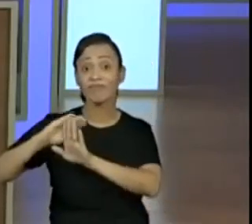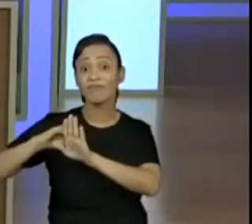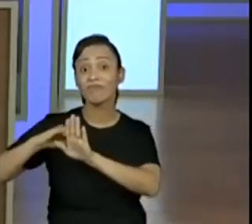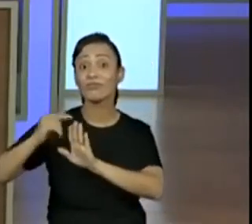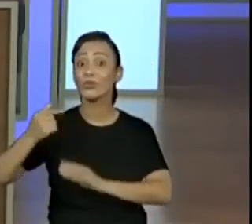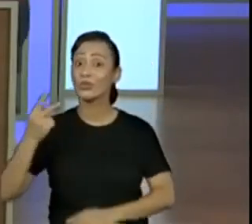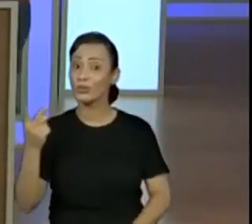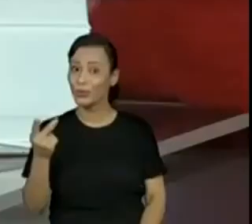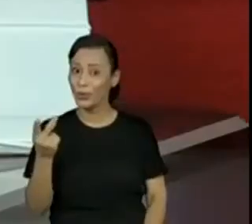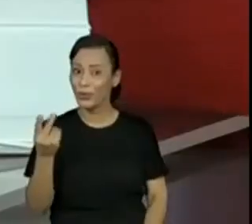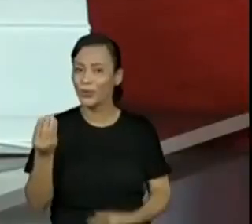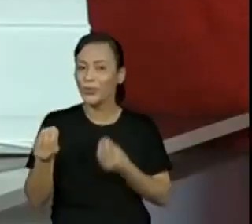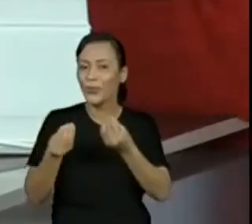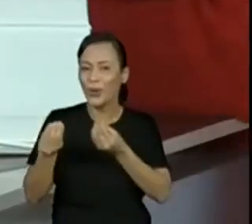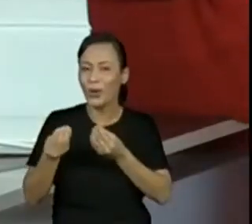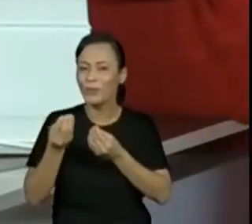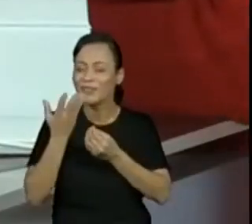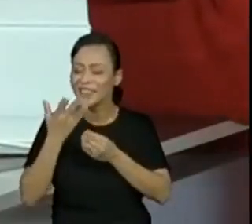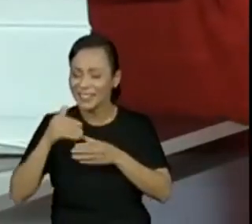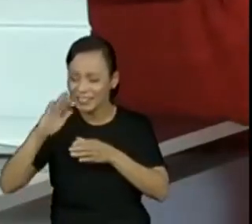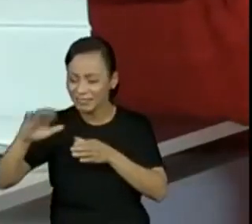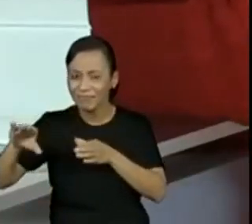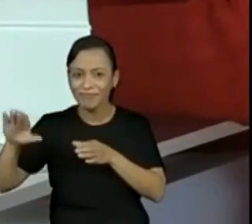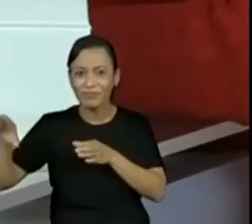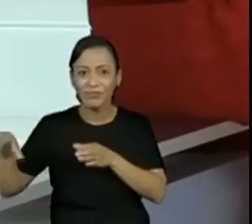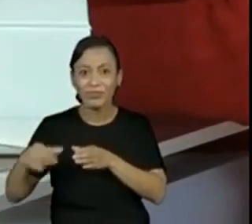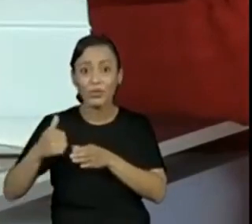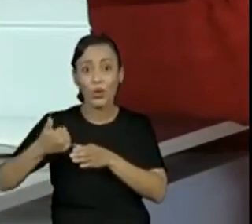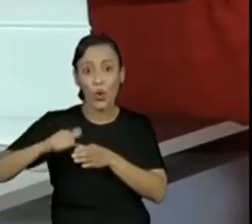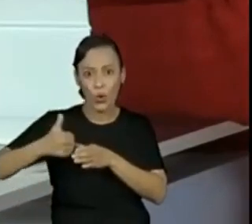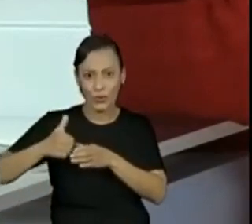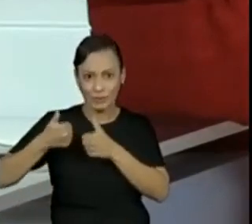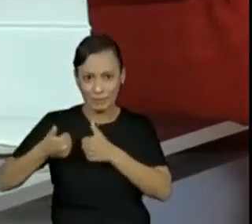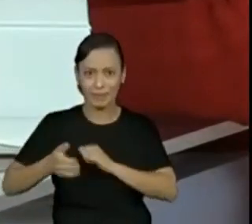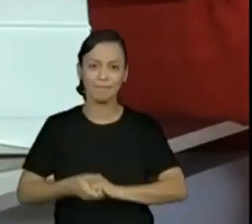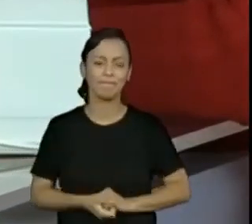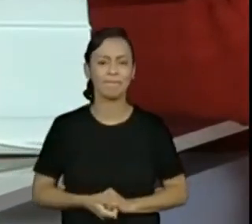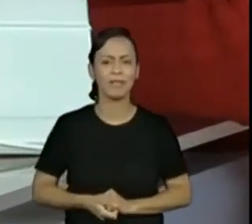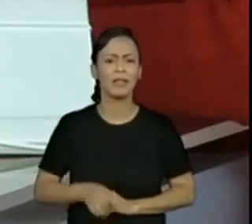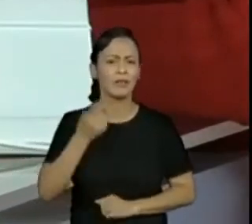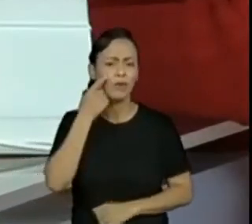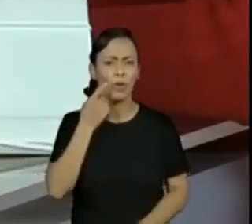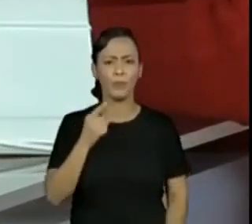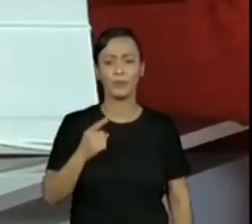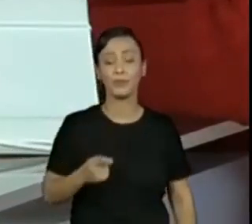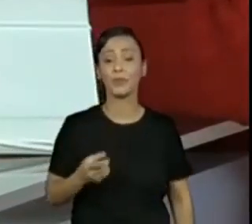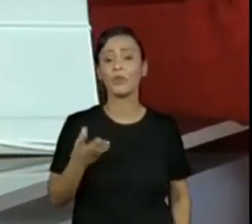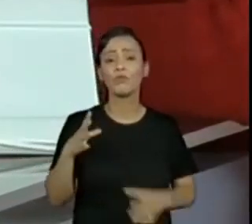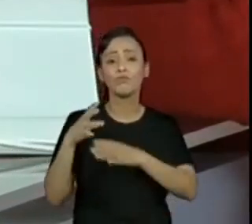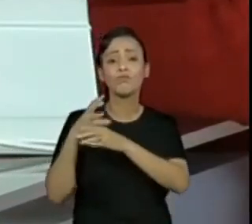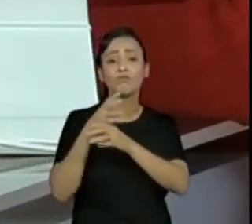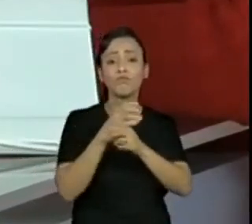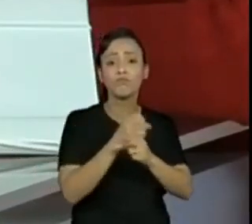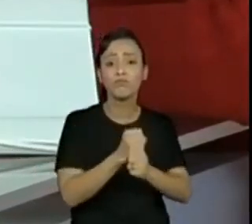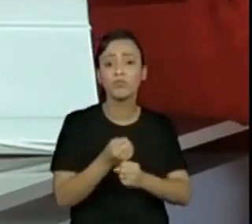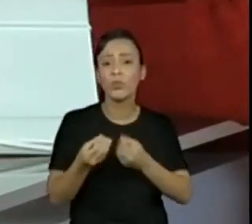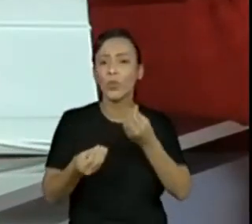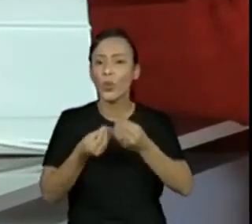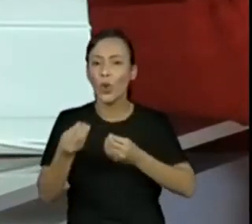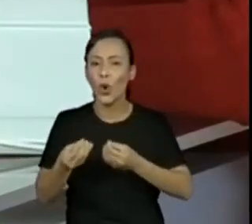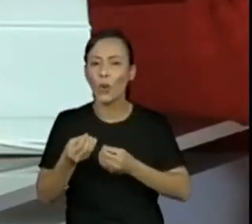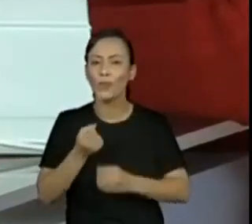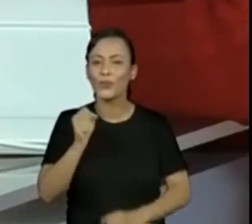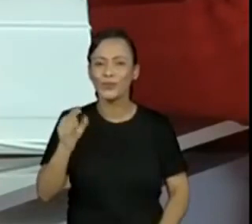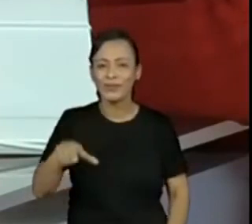Então, vamos olhar aqui. Olha lá. Na equipe, haviam um, dois, três, quatro, cinco, seis, sete, oito,